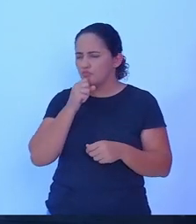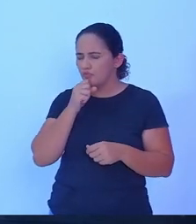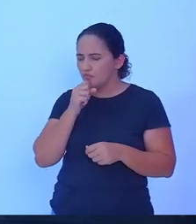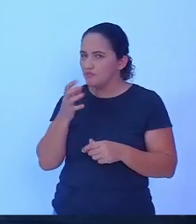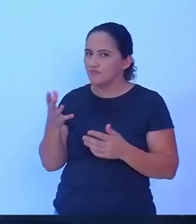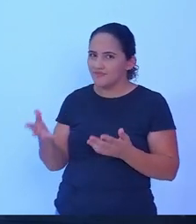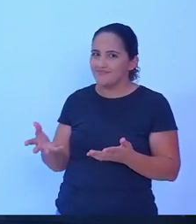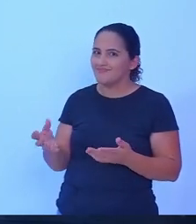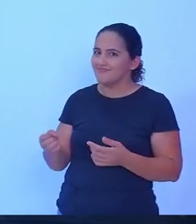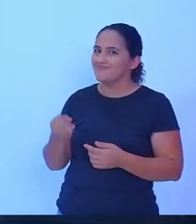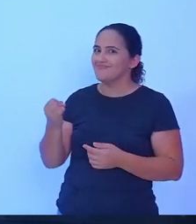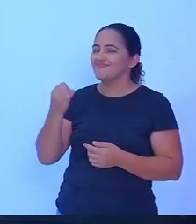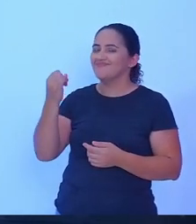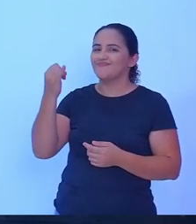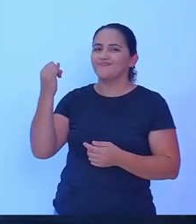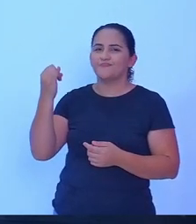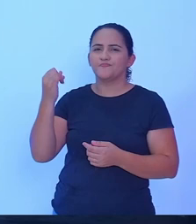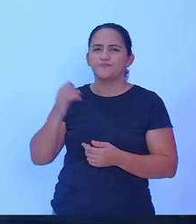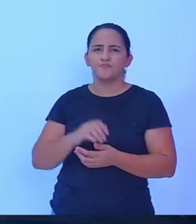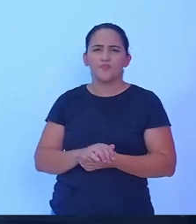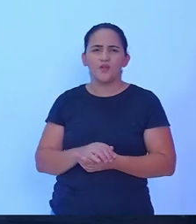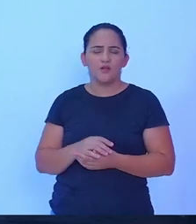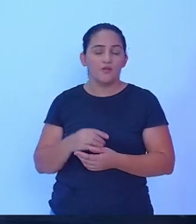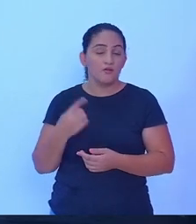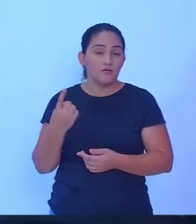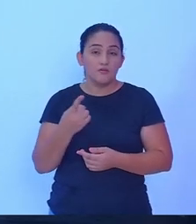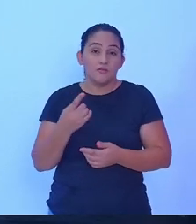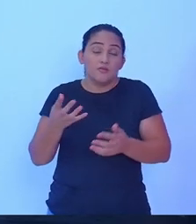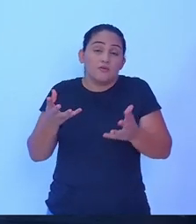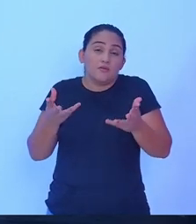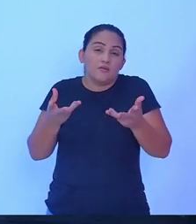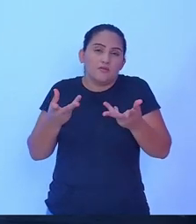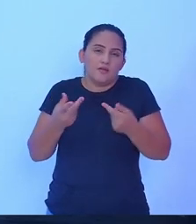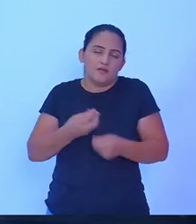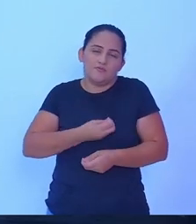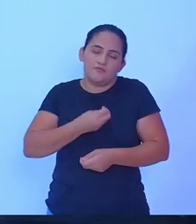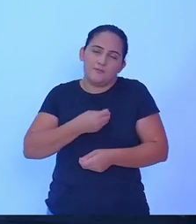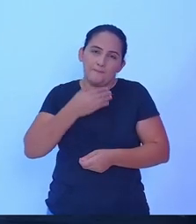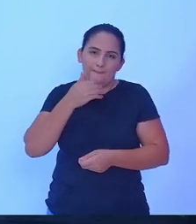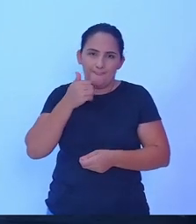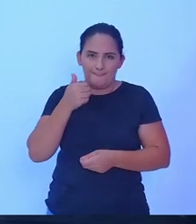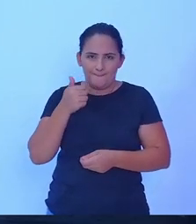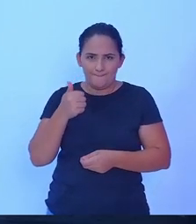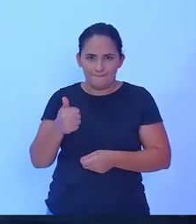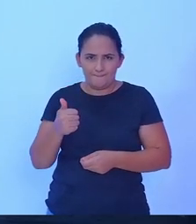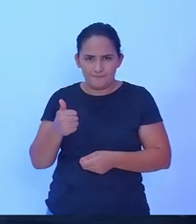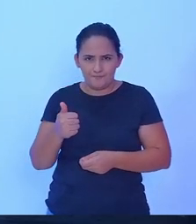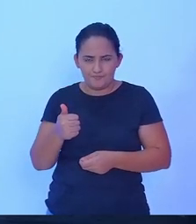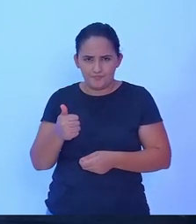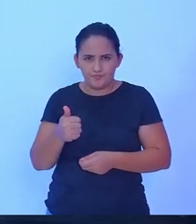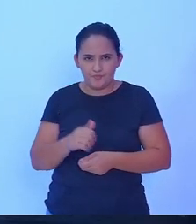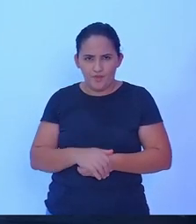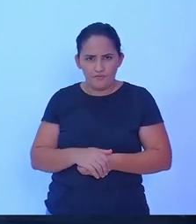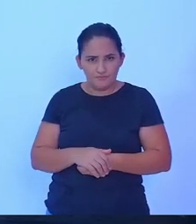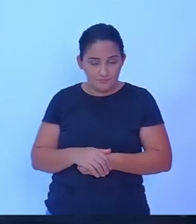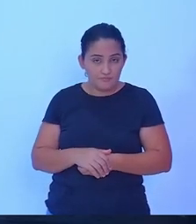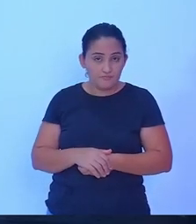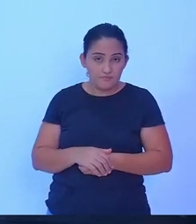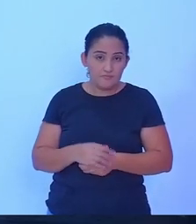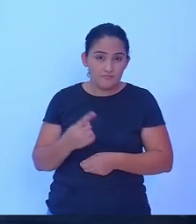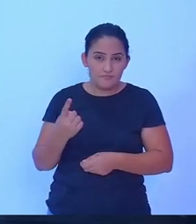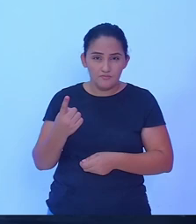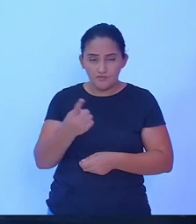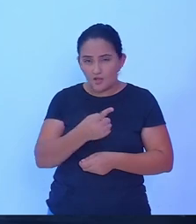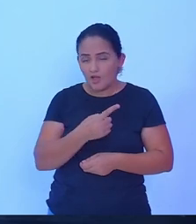do esporte, a gente pode ter uma qualidade de vida muito melhor. E nós, ganhando a eleição, se Deus